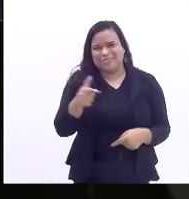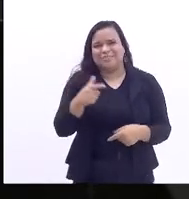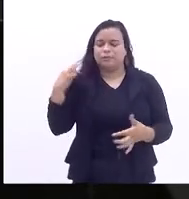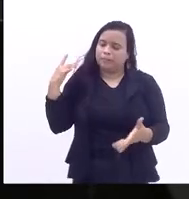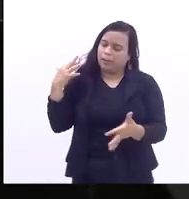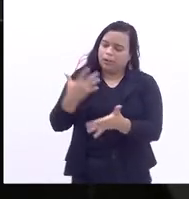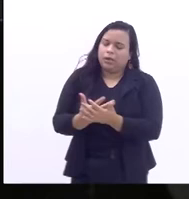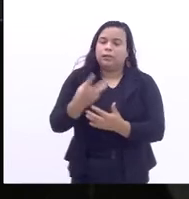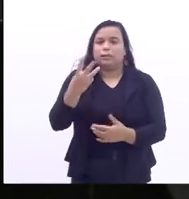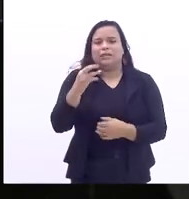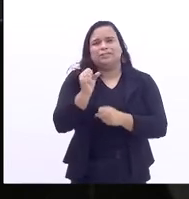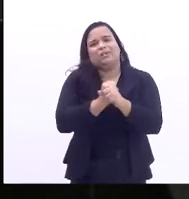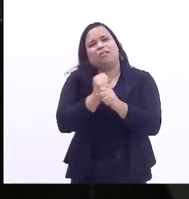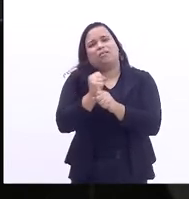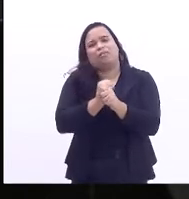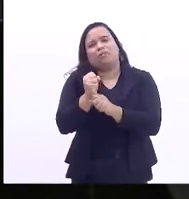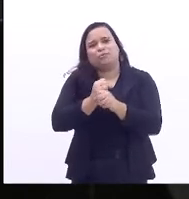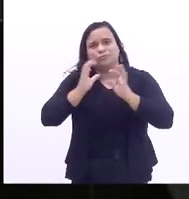30 anos,